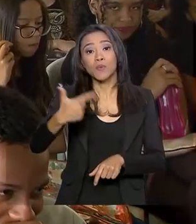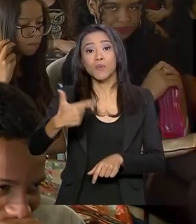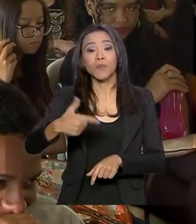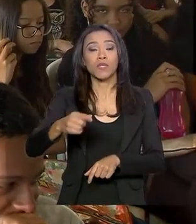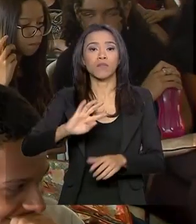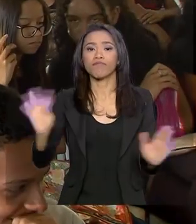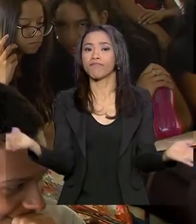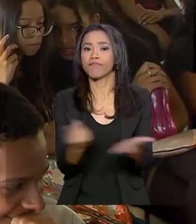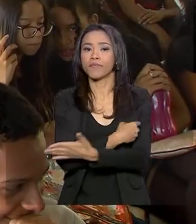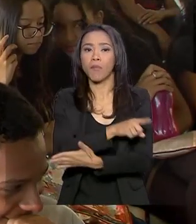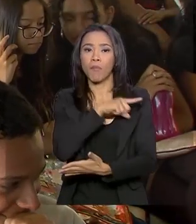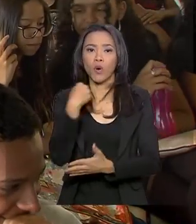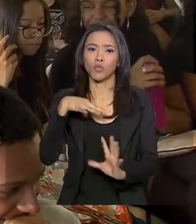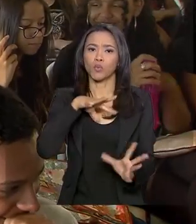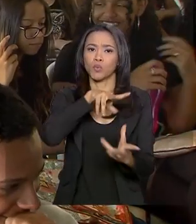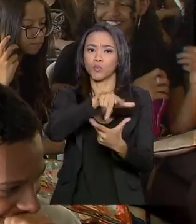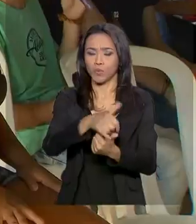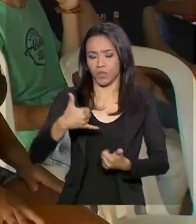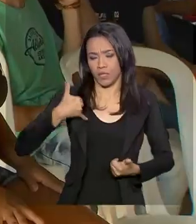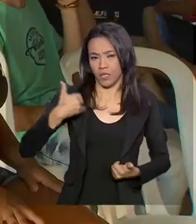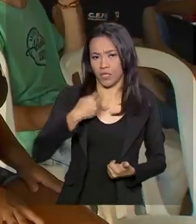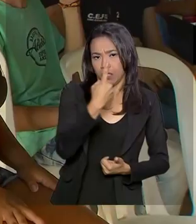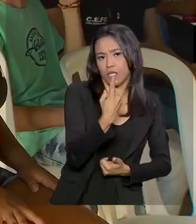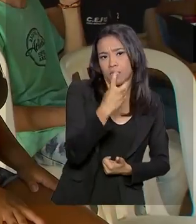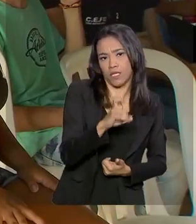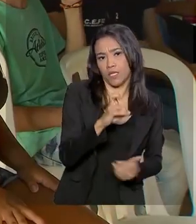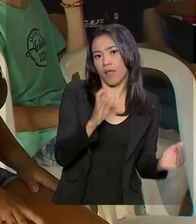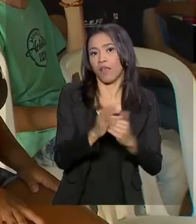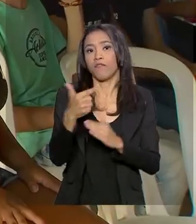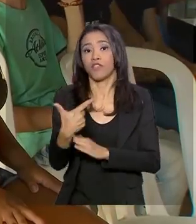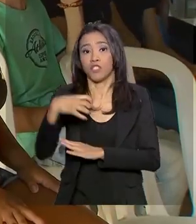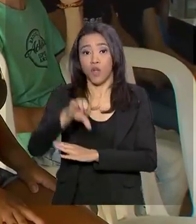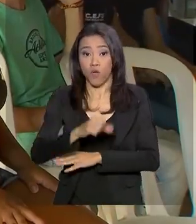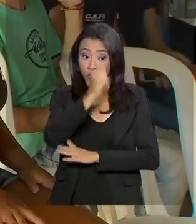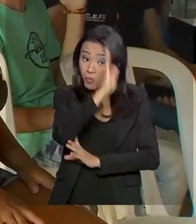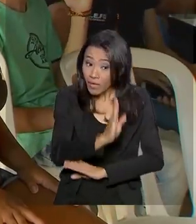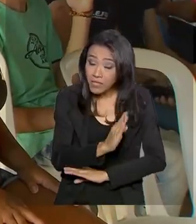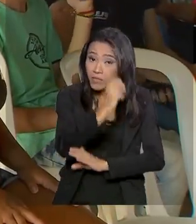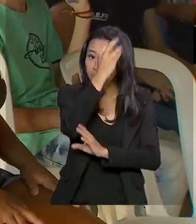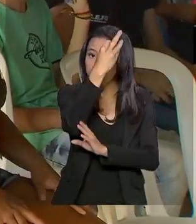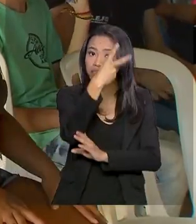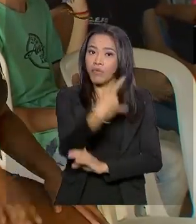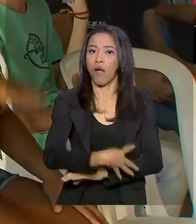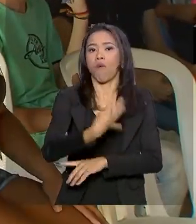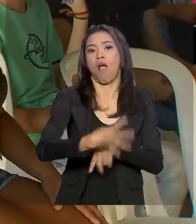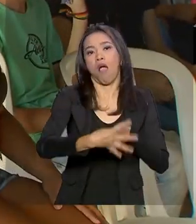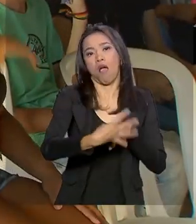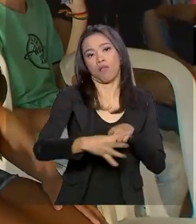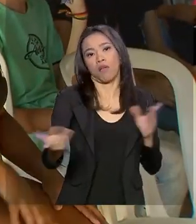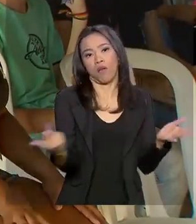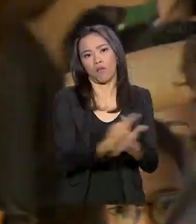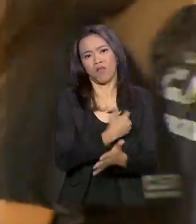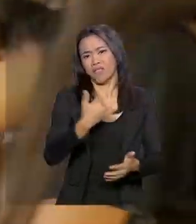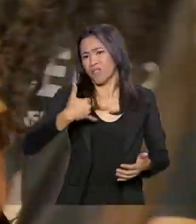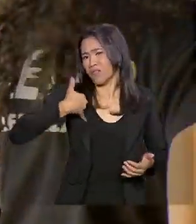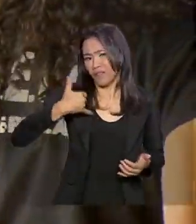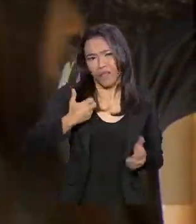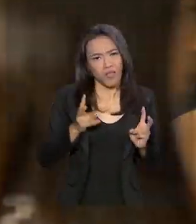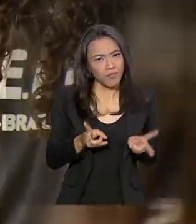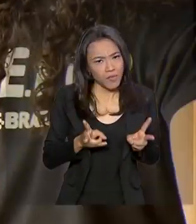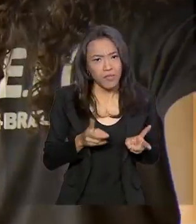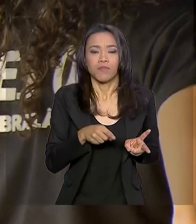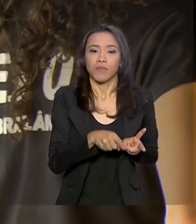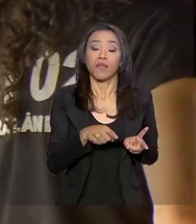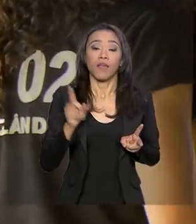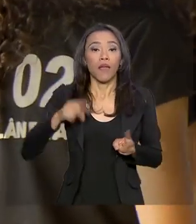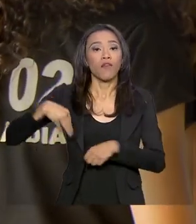faixa etária de 15 a 29 anos. No Brasil, é a quarta maior causa de morte nessa mesma faixa etária, de acordo com